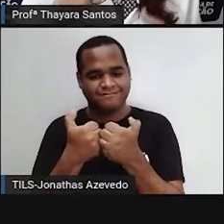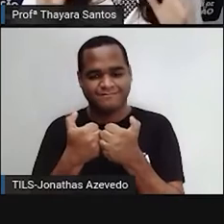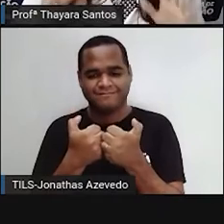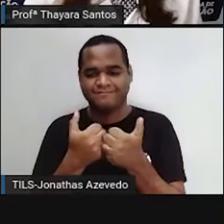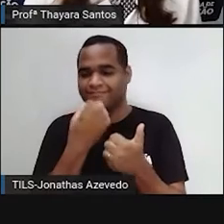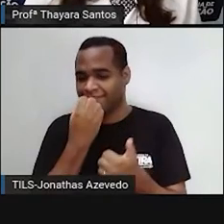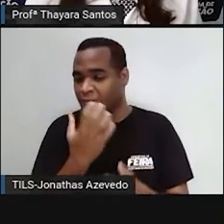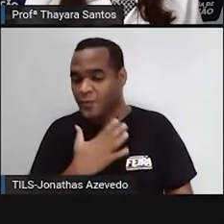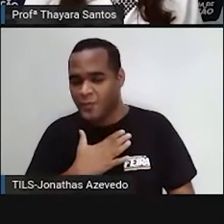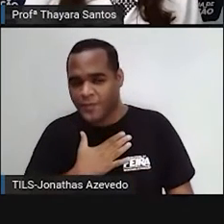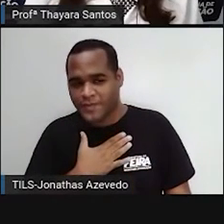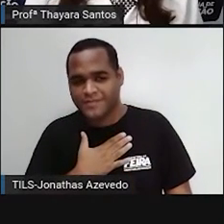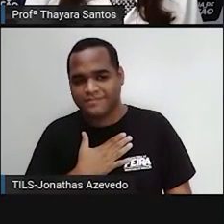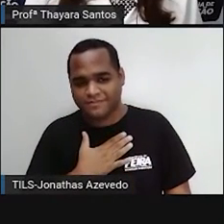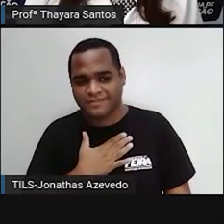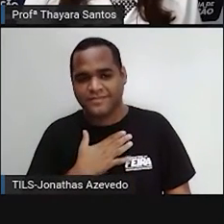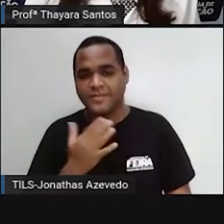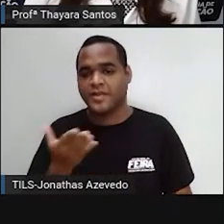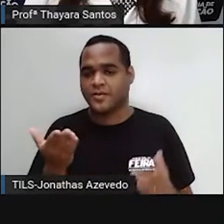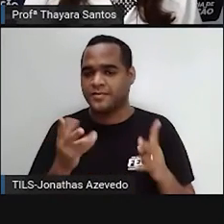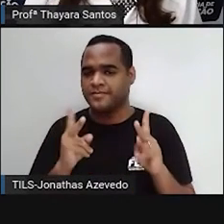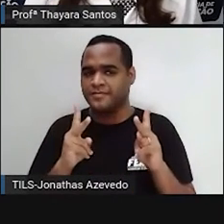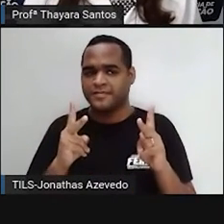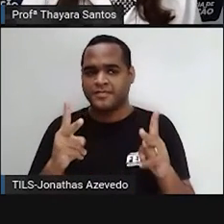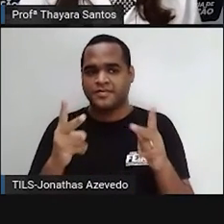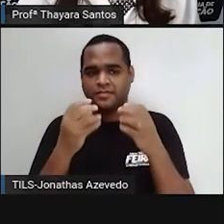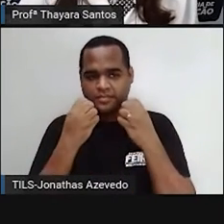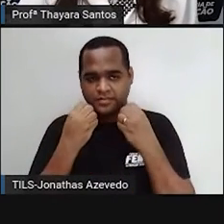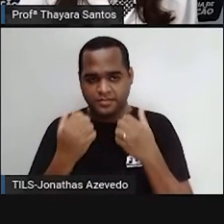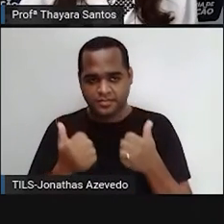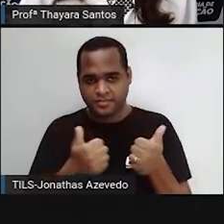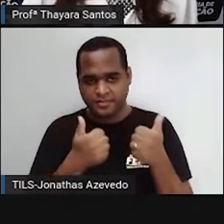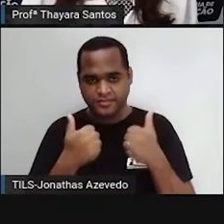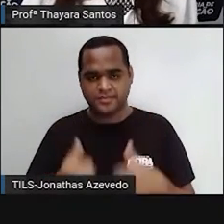aí. E agora vamos continuar os nossos estudos por aqui.